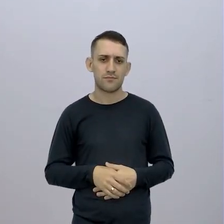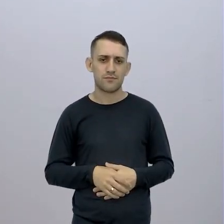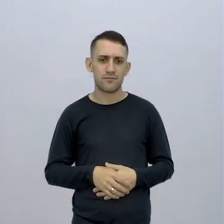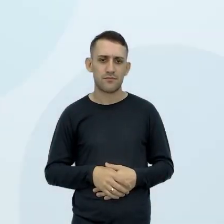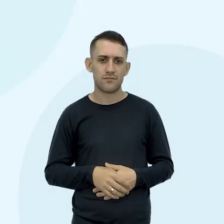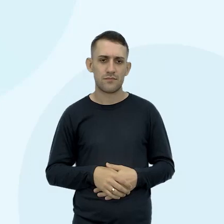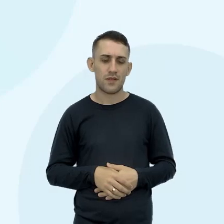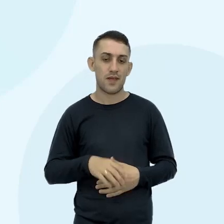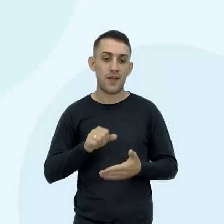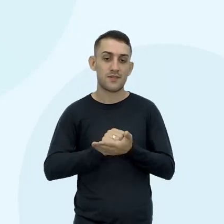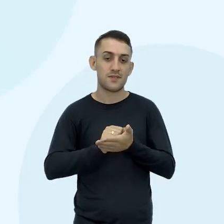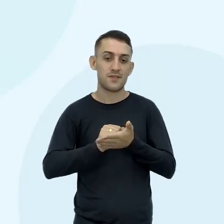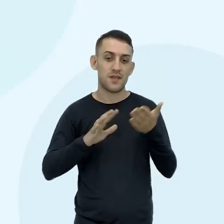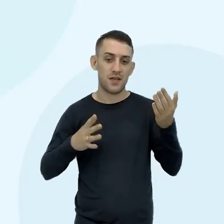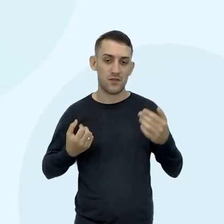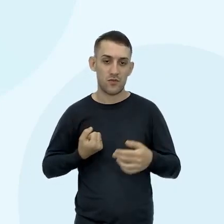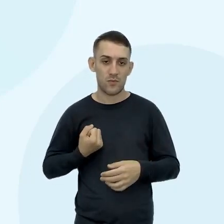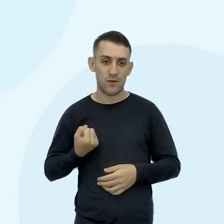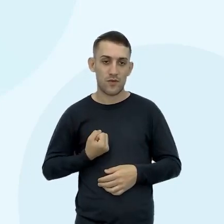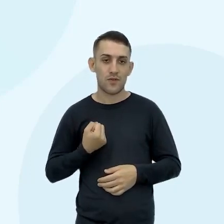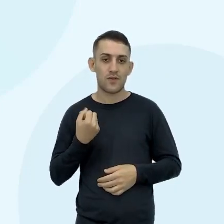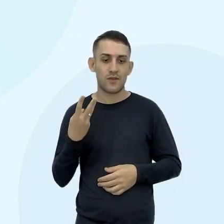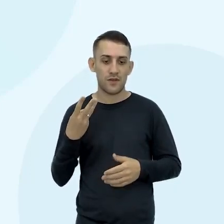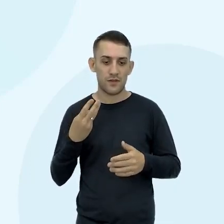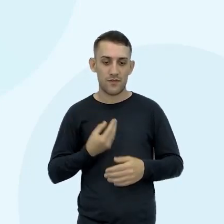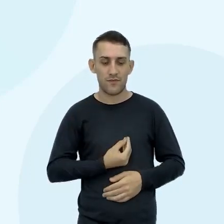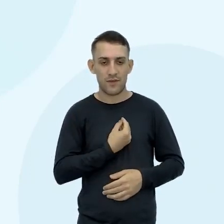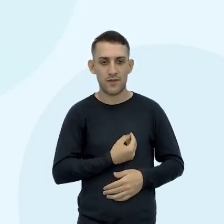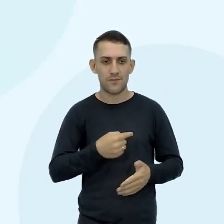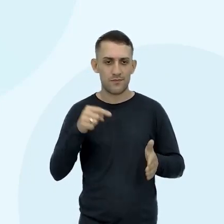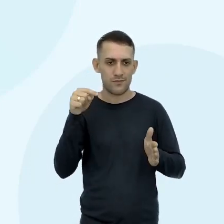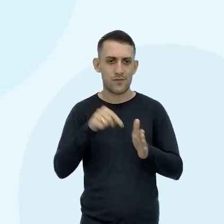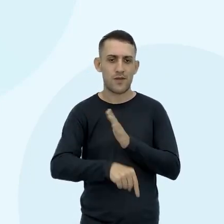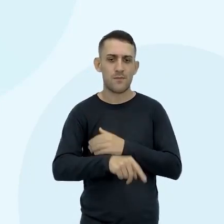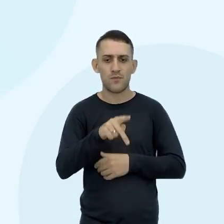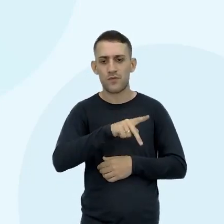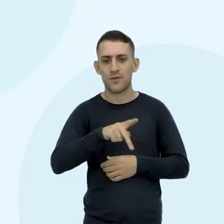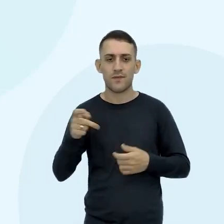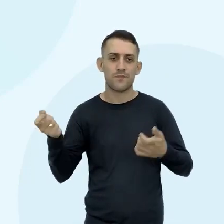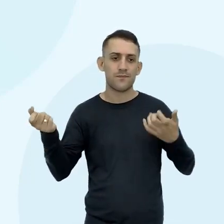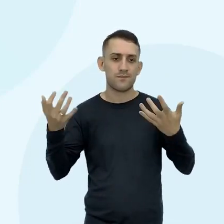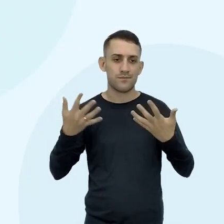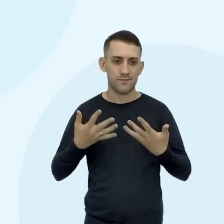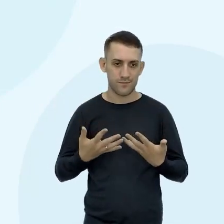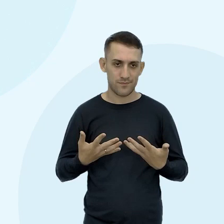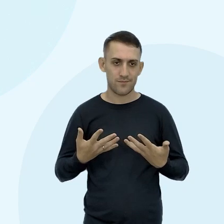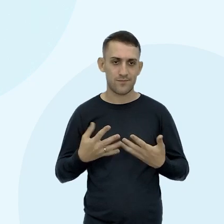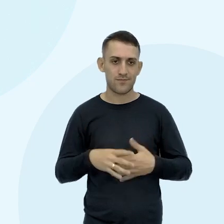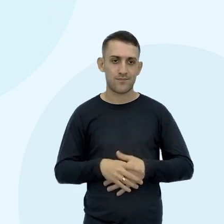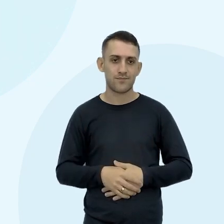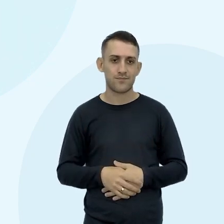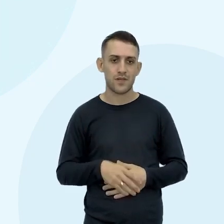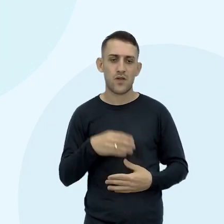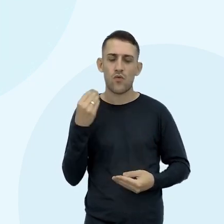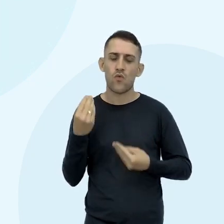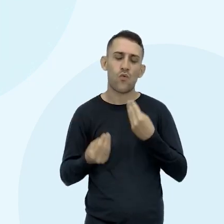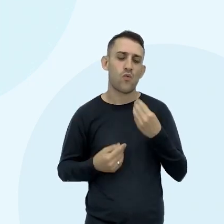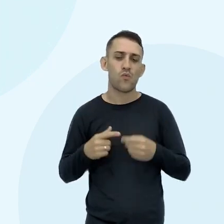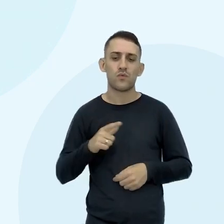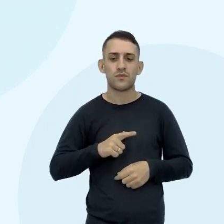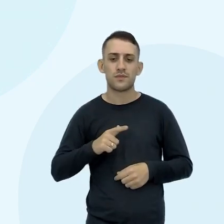A atividade 3 Vida nos extremos Você vai comentar um pouquinho Qual foi aí